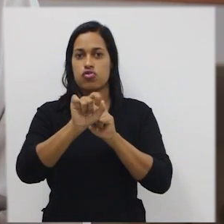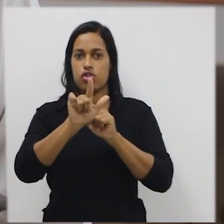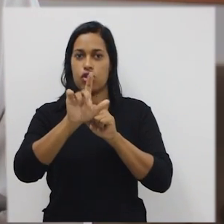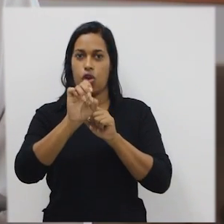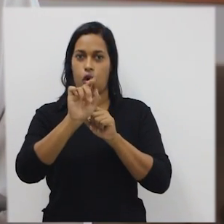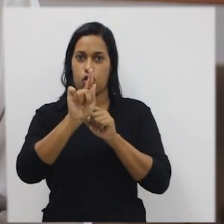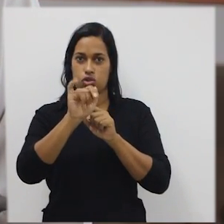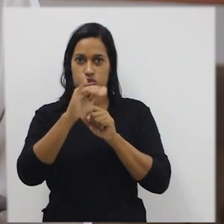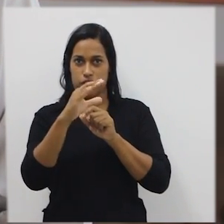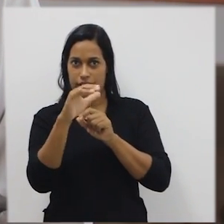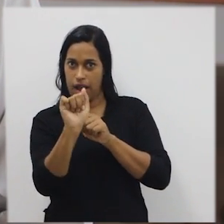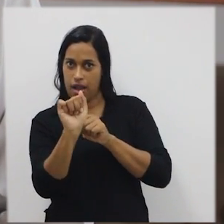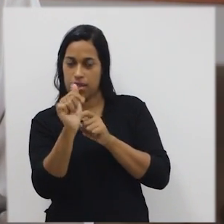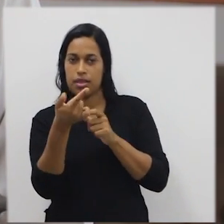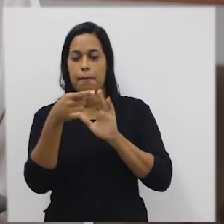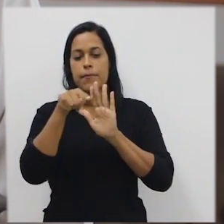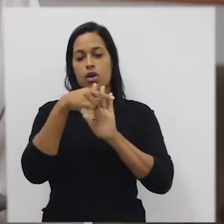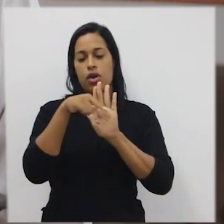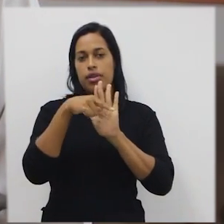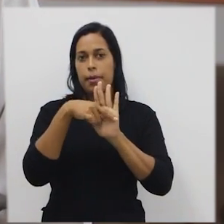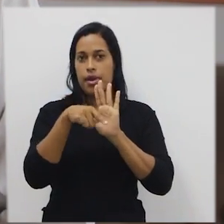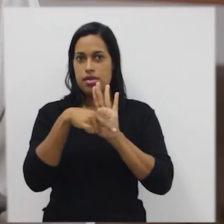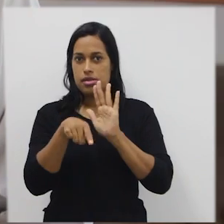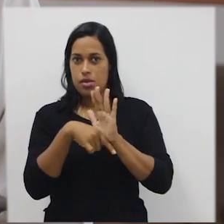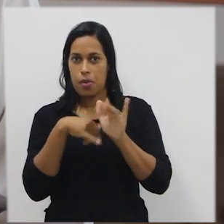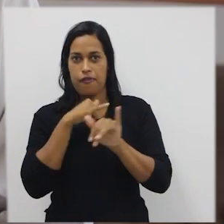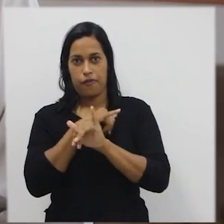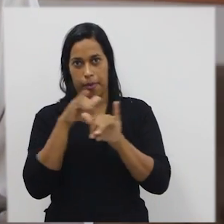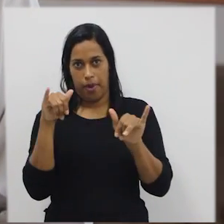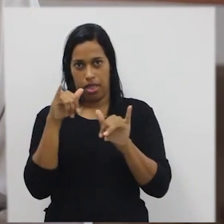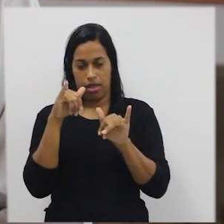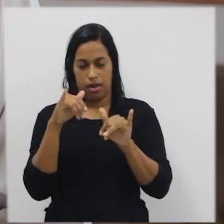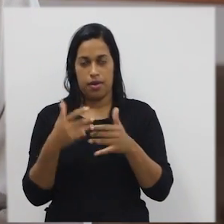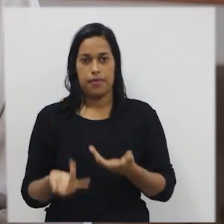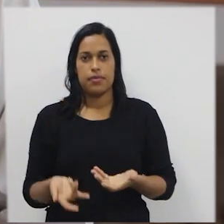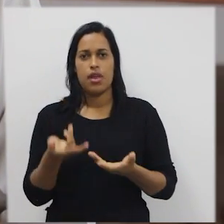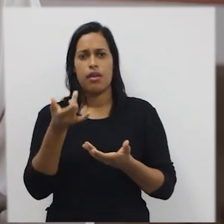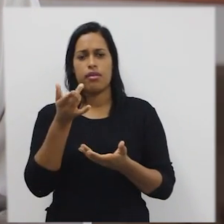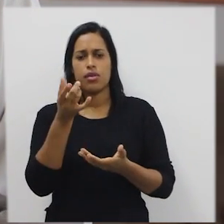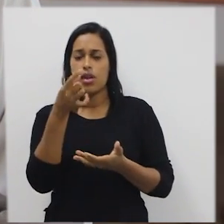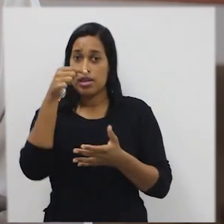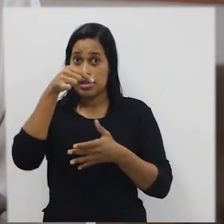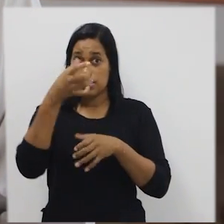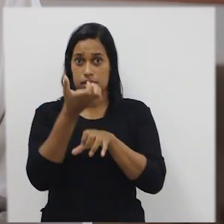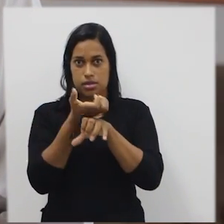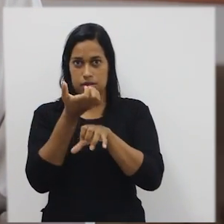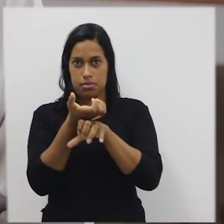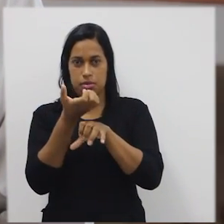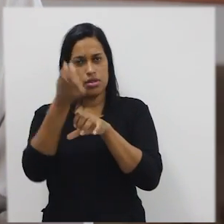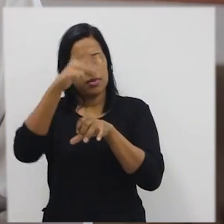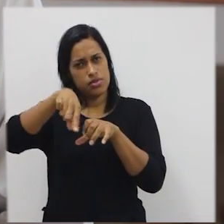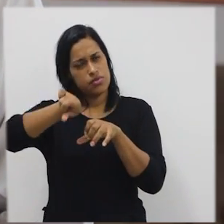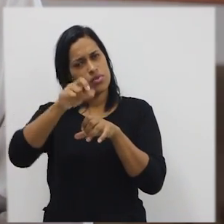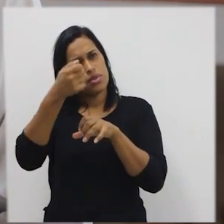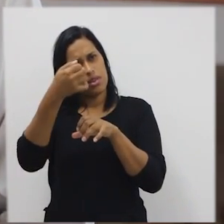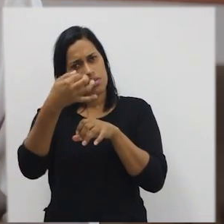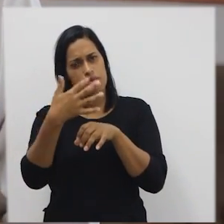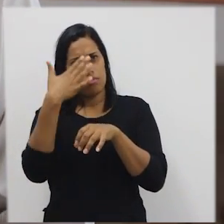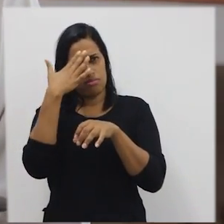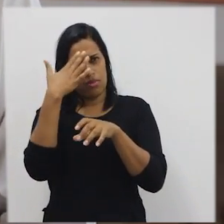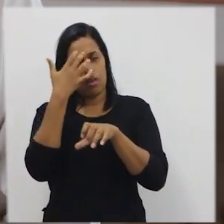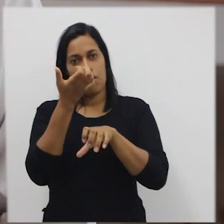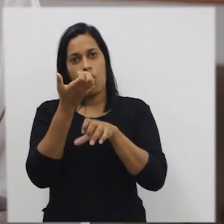disciplina nós teremos quatro encontros e em cada um nós estaremos aprofundando cada vez mais o conteúdo dessa disciplina. No